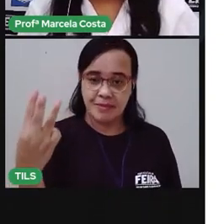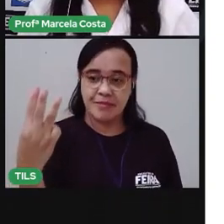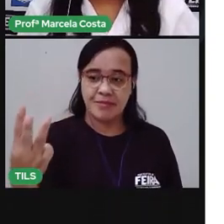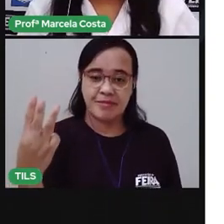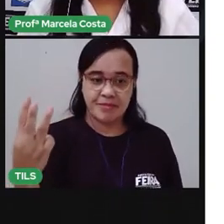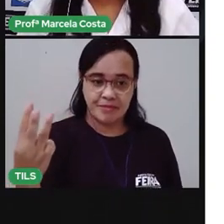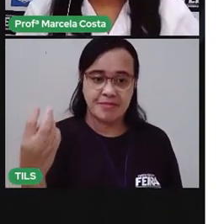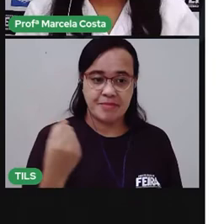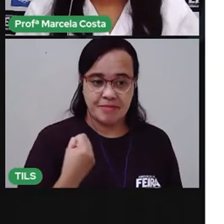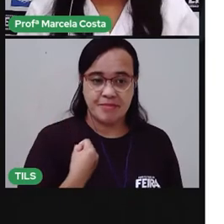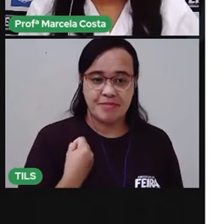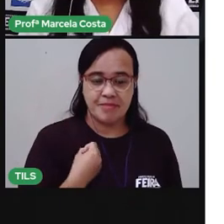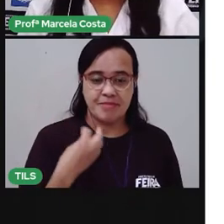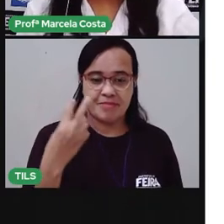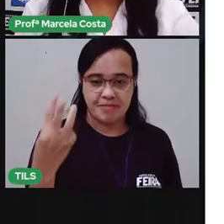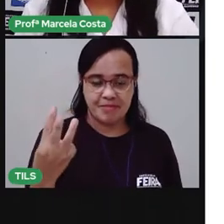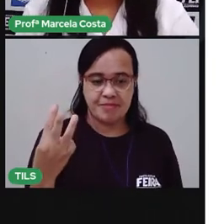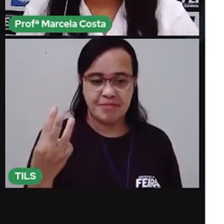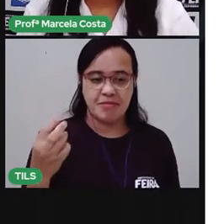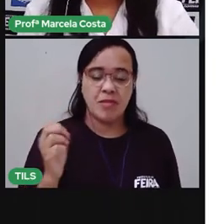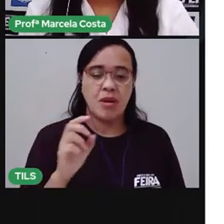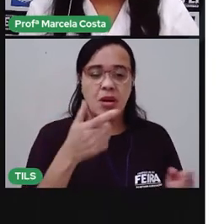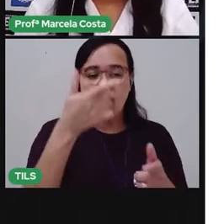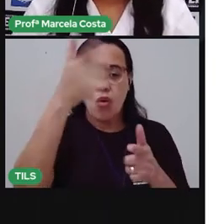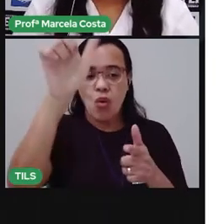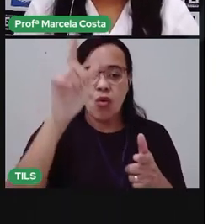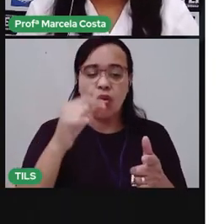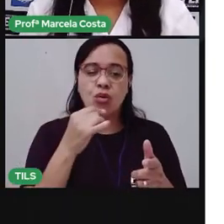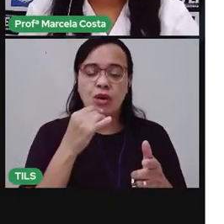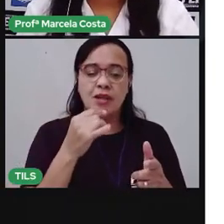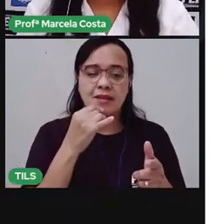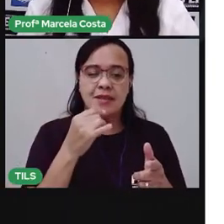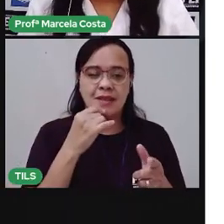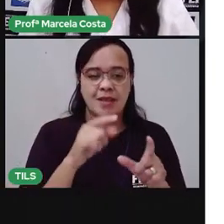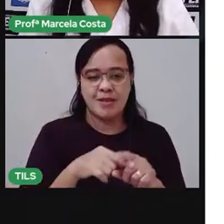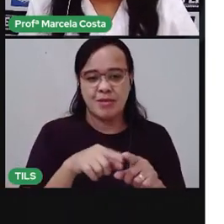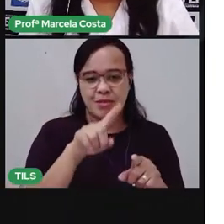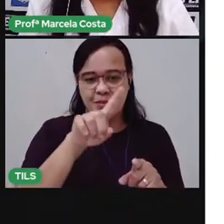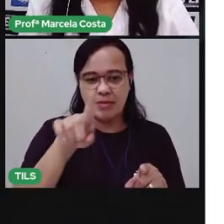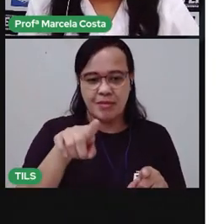E jacaré? Olha a escrita.